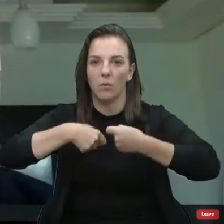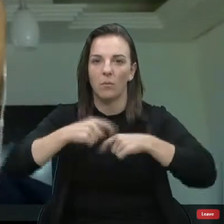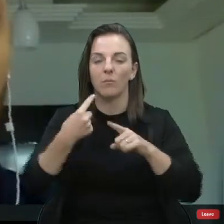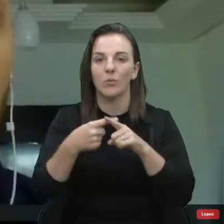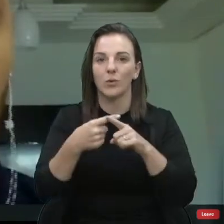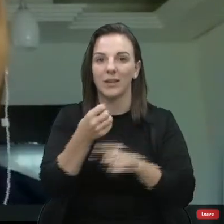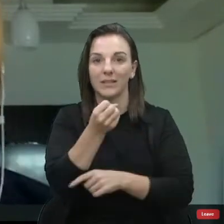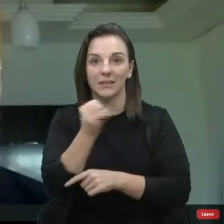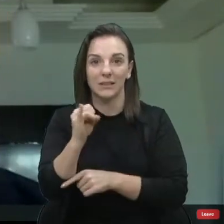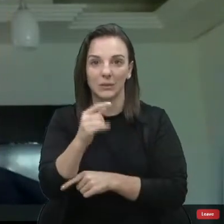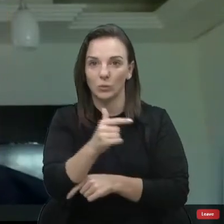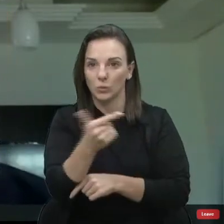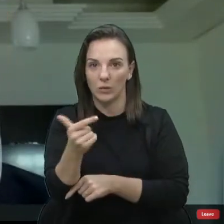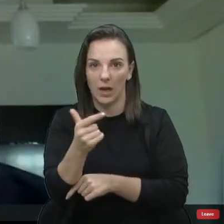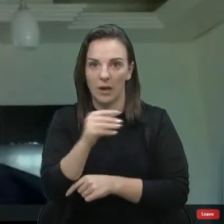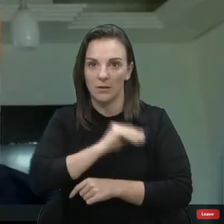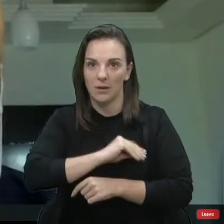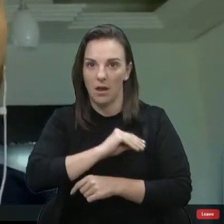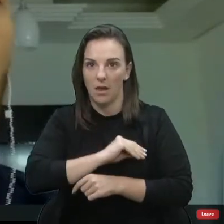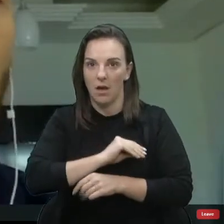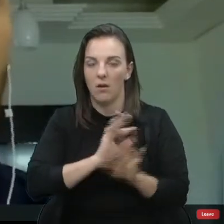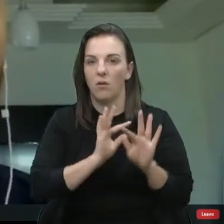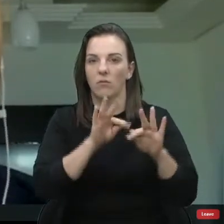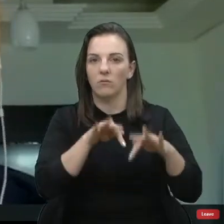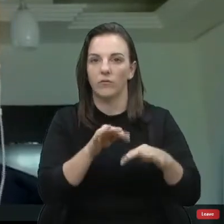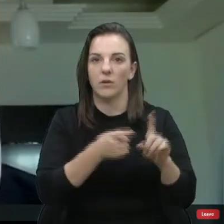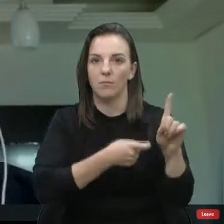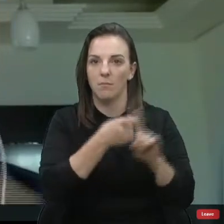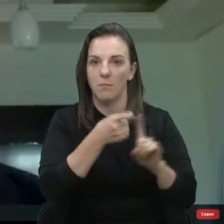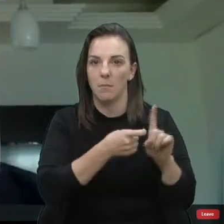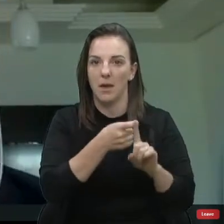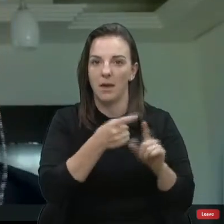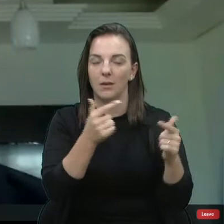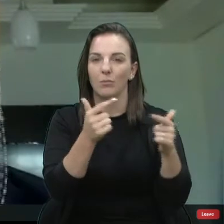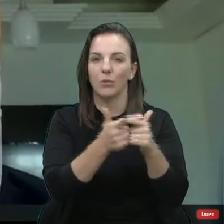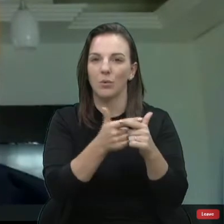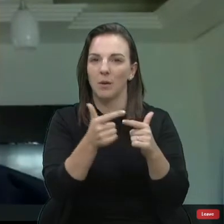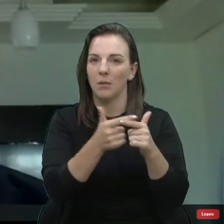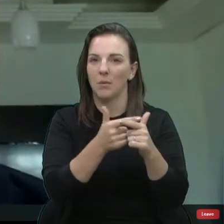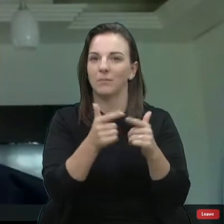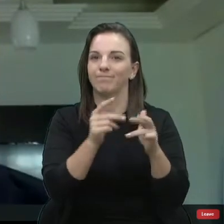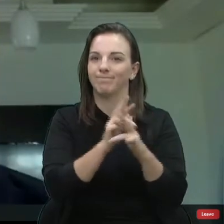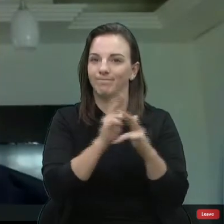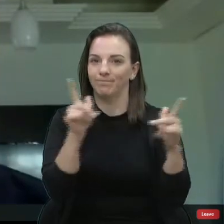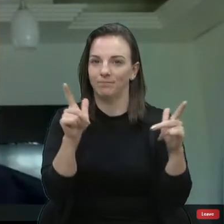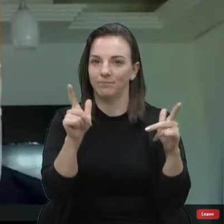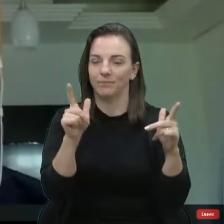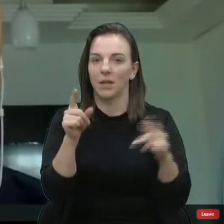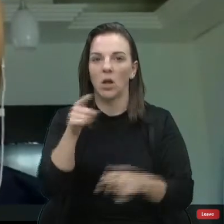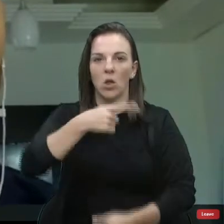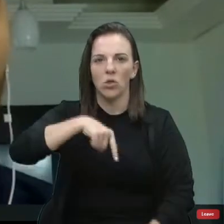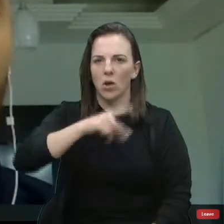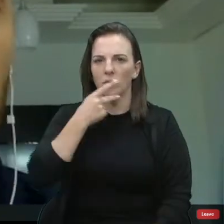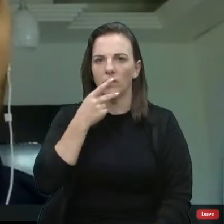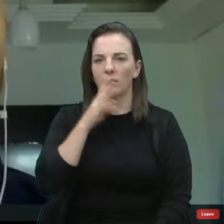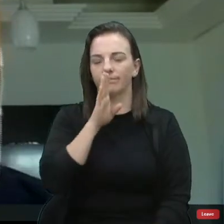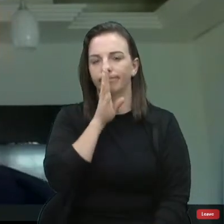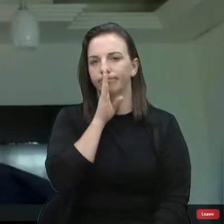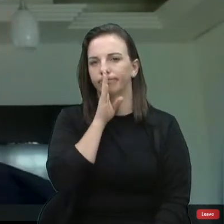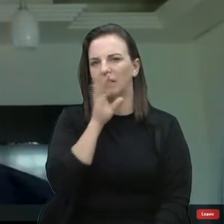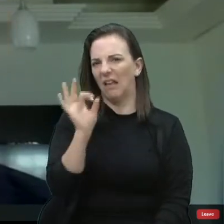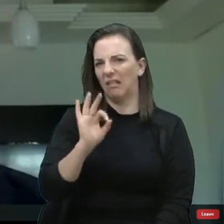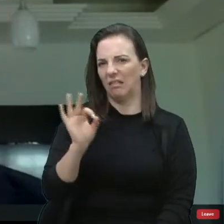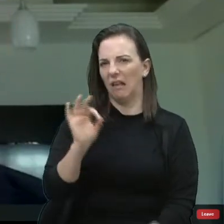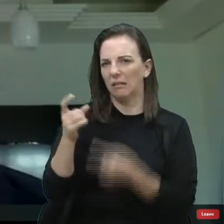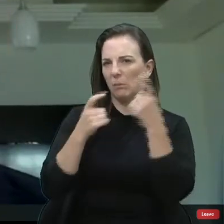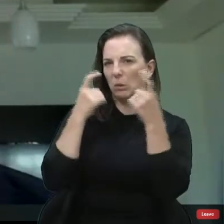garantido no fim do mês, a situação é um pouco diferente. Ninguém aqui é omisso de não se preocupar com saúde, né?